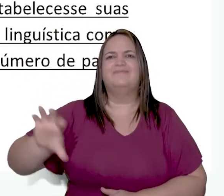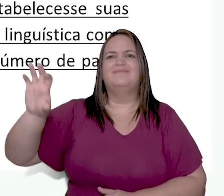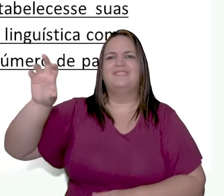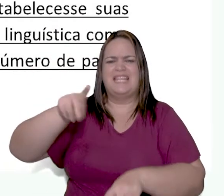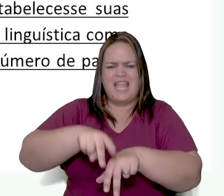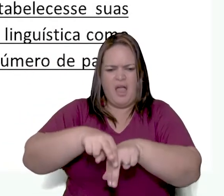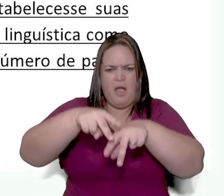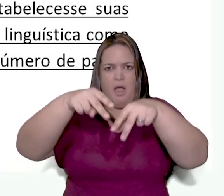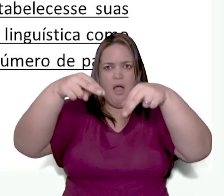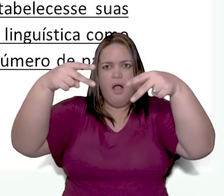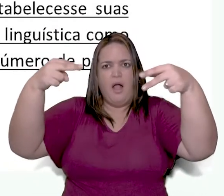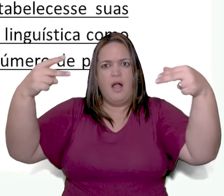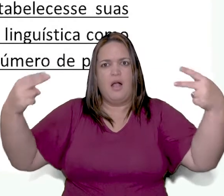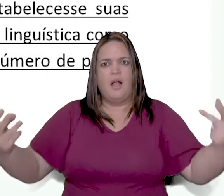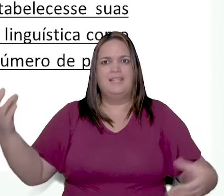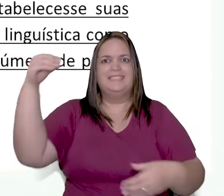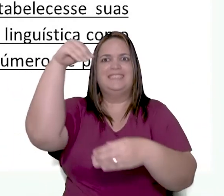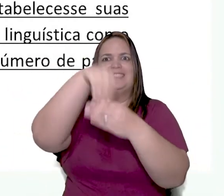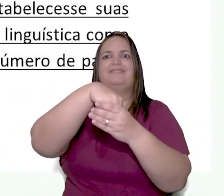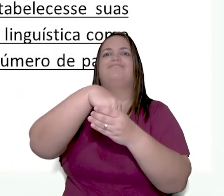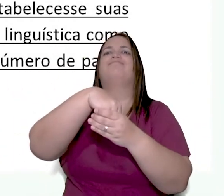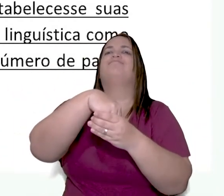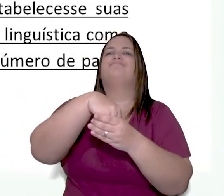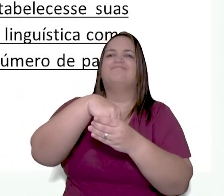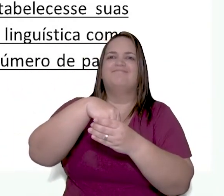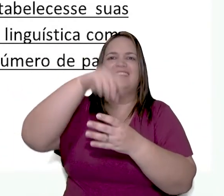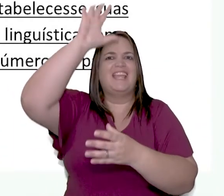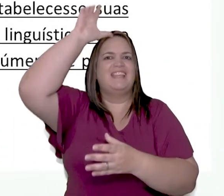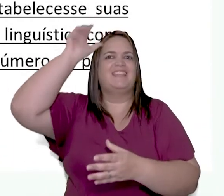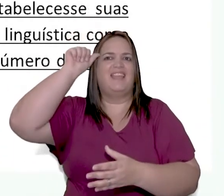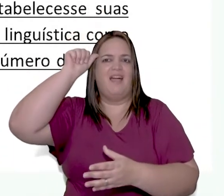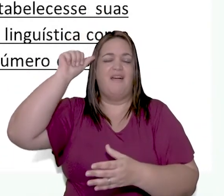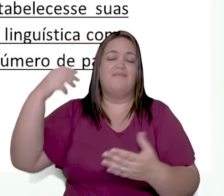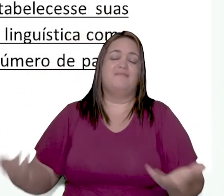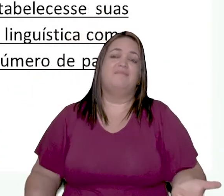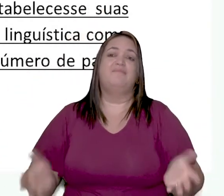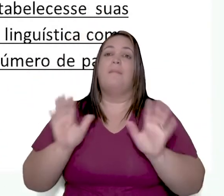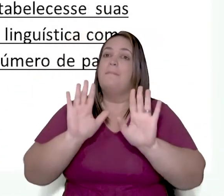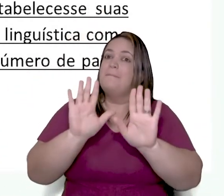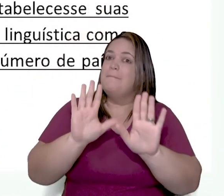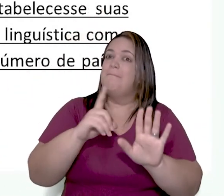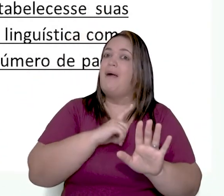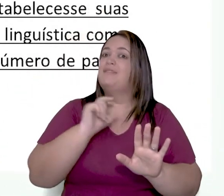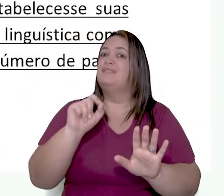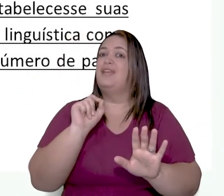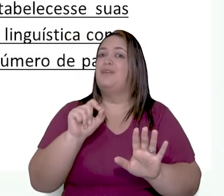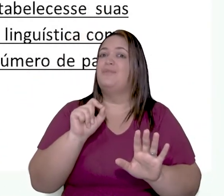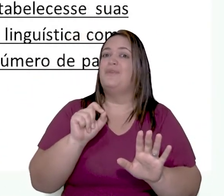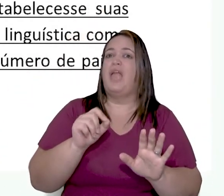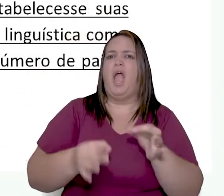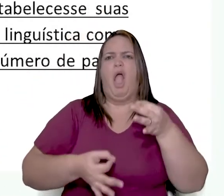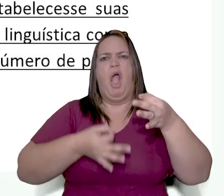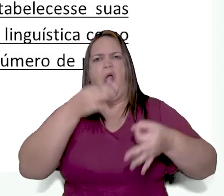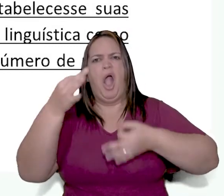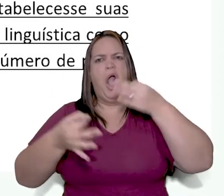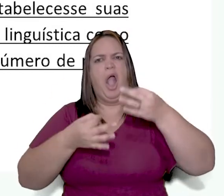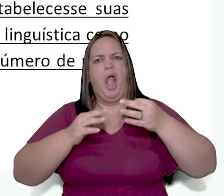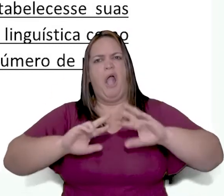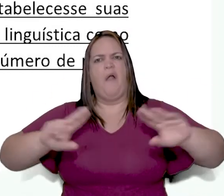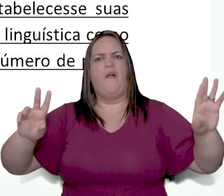de 835 regiões étnicas dentro do continente africano.